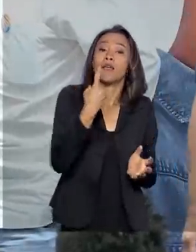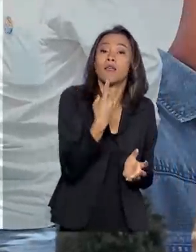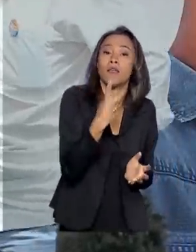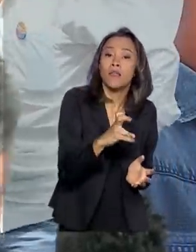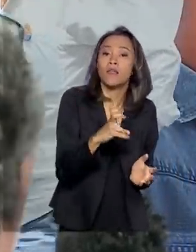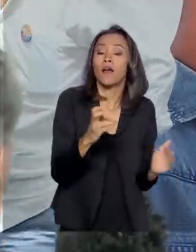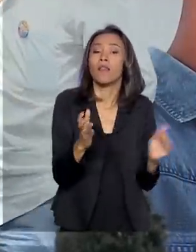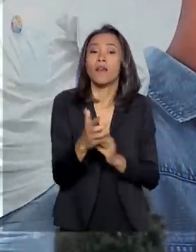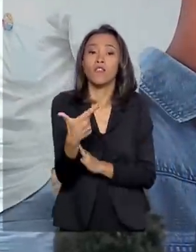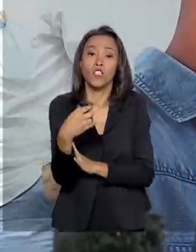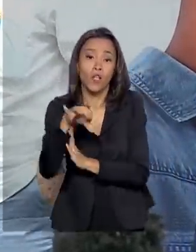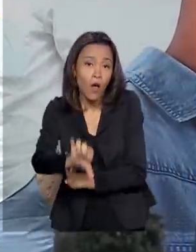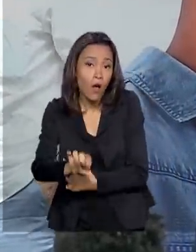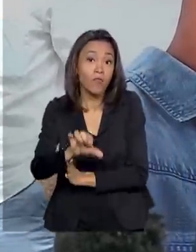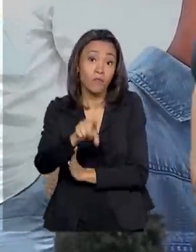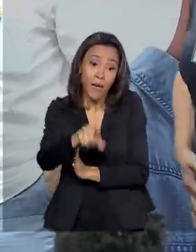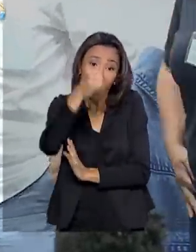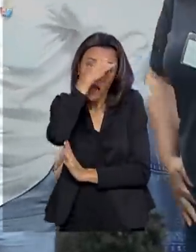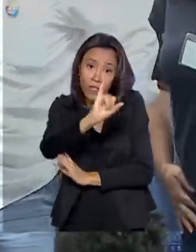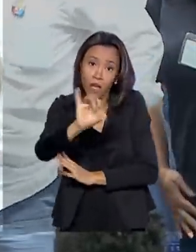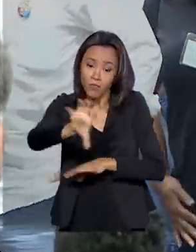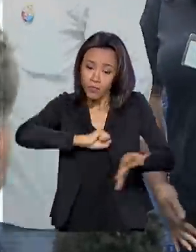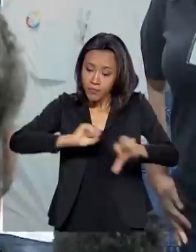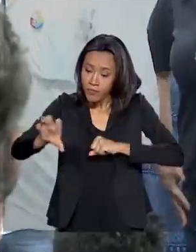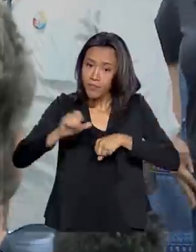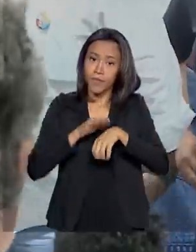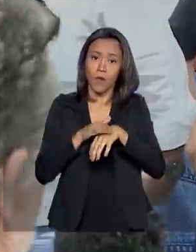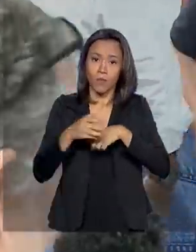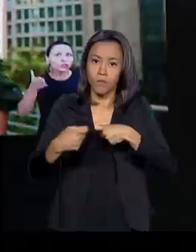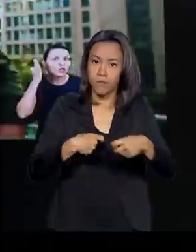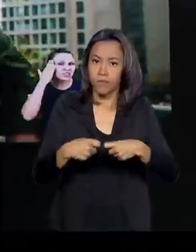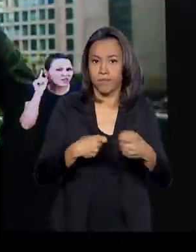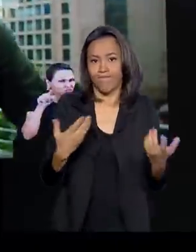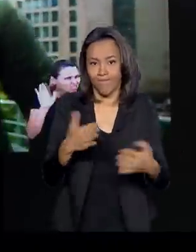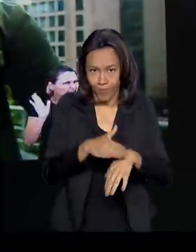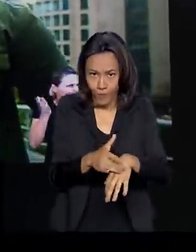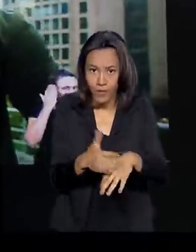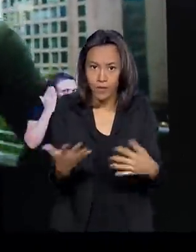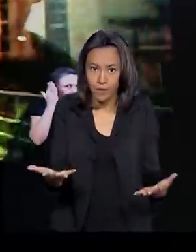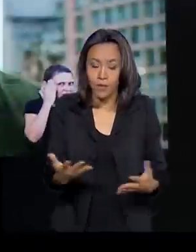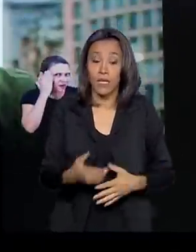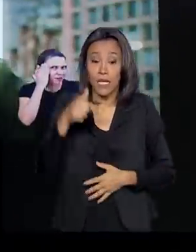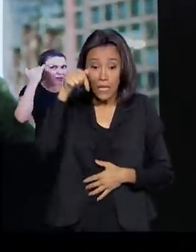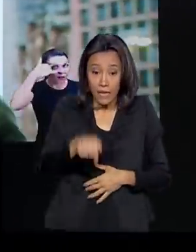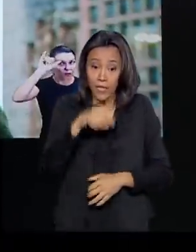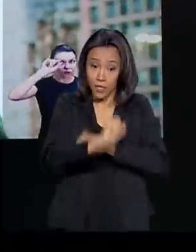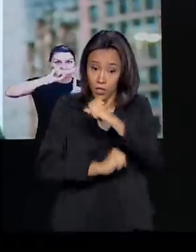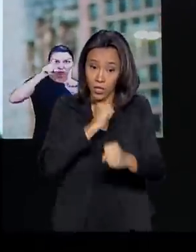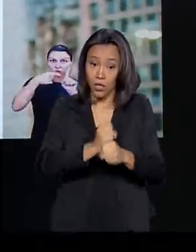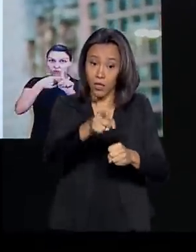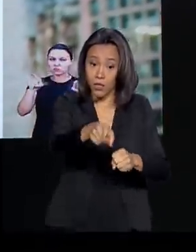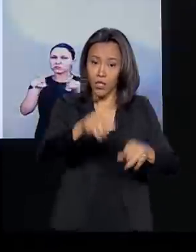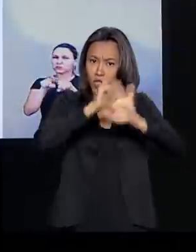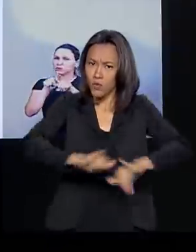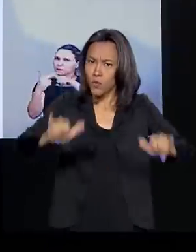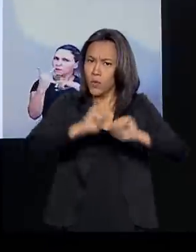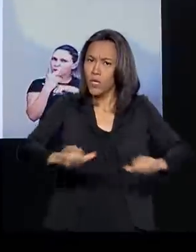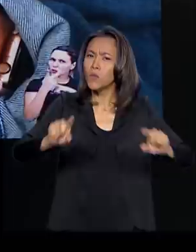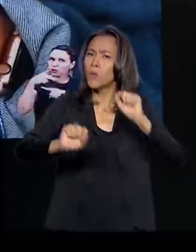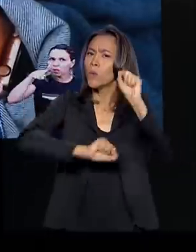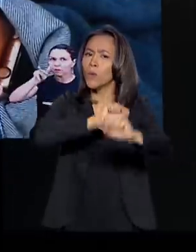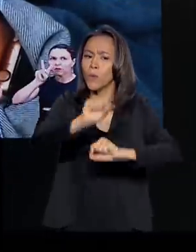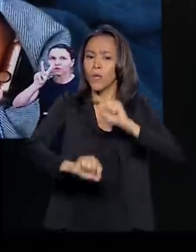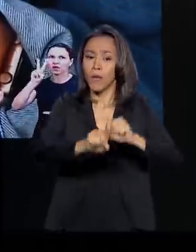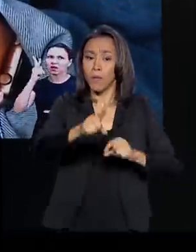consequências de contrair uma infecção por contato sexual. Neste ano, a campanha amplia o foco para a